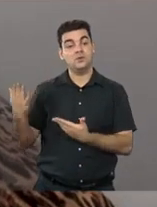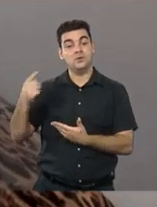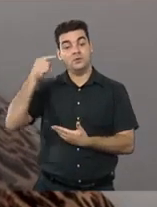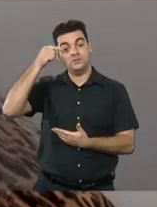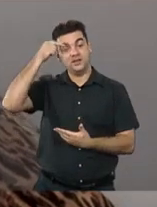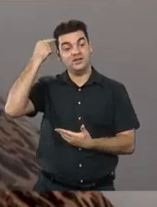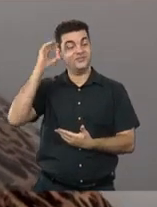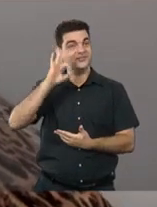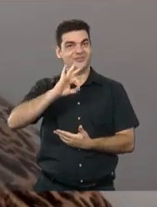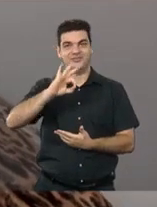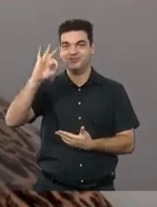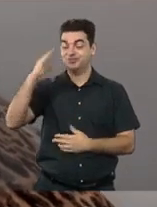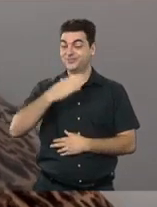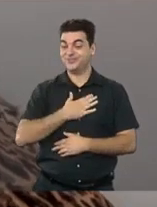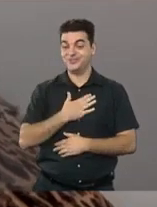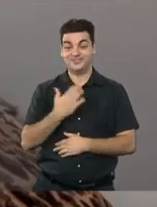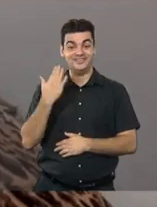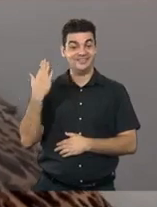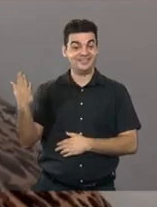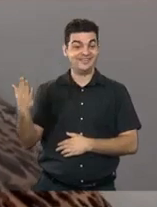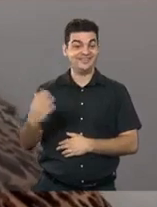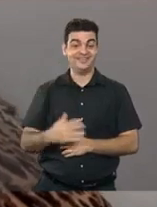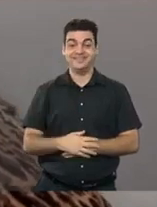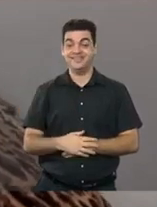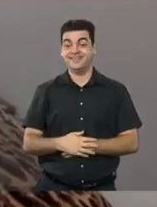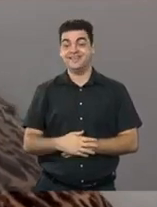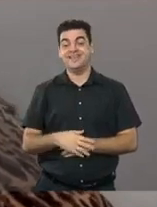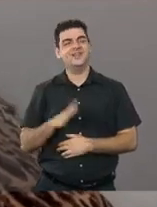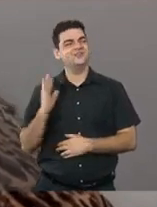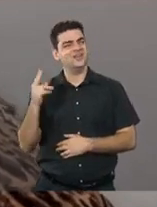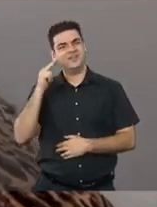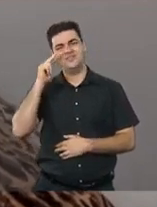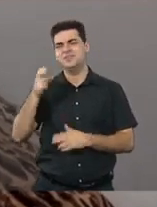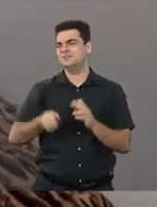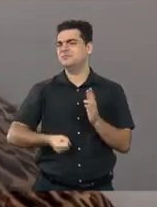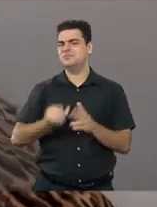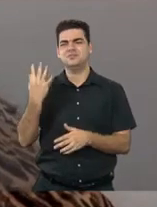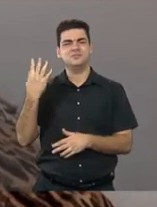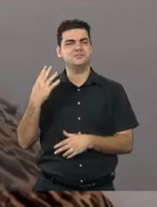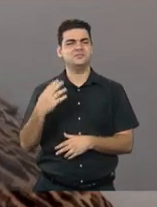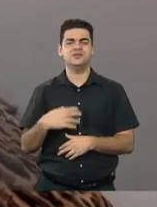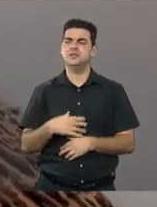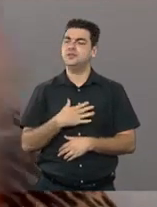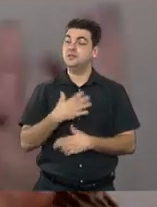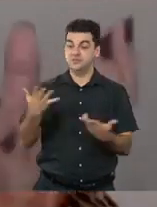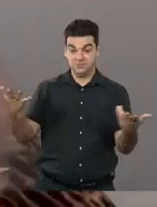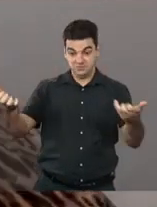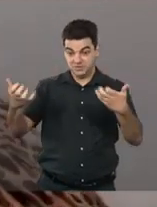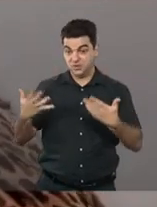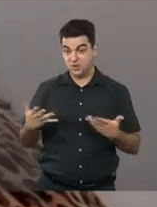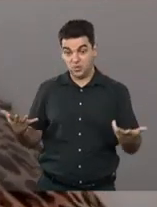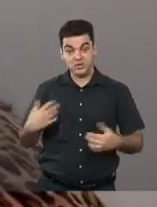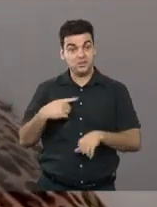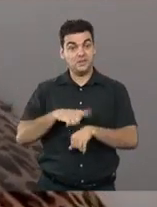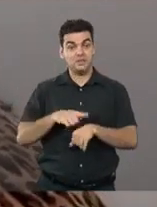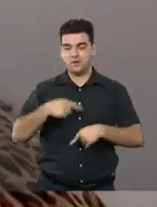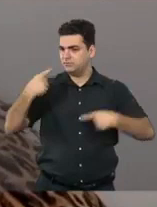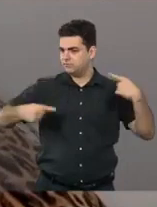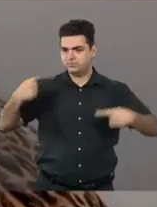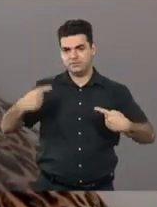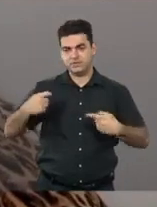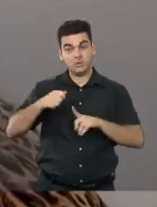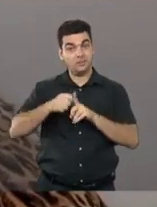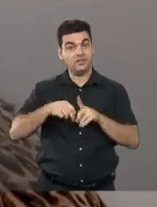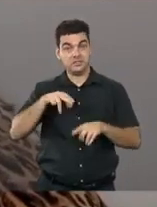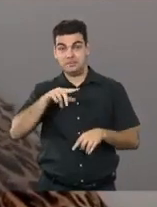fã. Quando você fala, eu já te assisti muitas vezes. Muito obrigada de você abrir o espaço no mês de